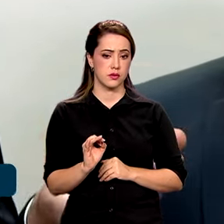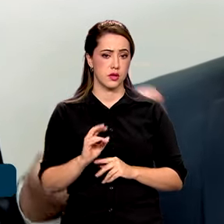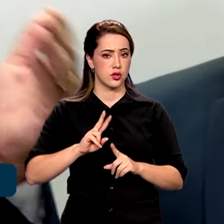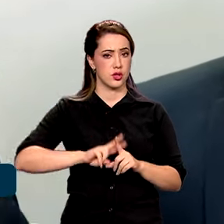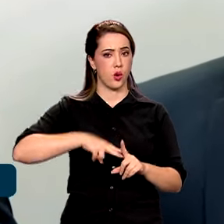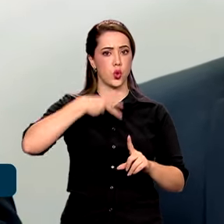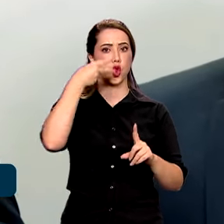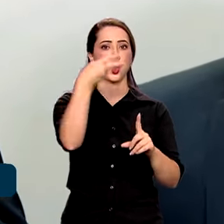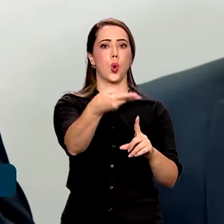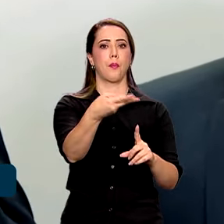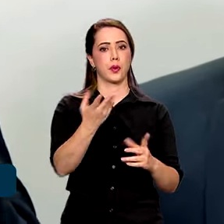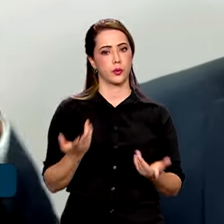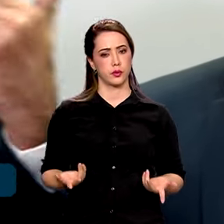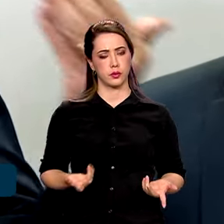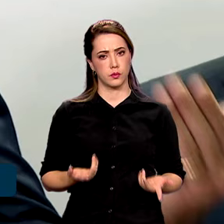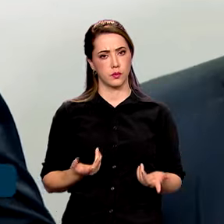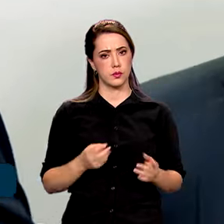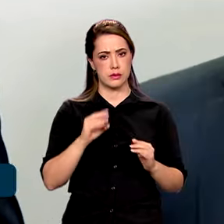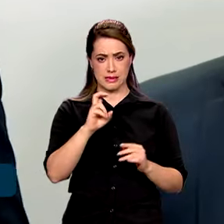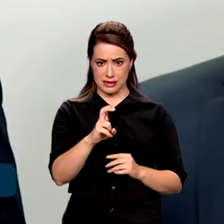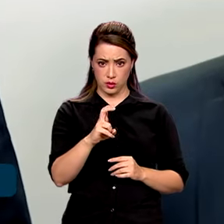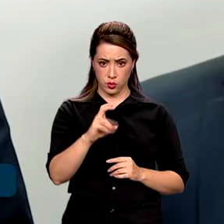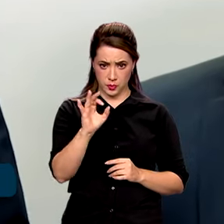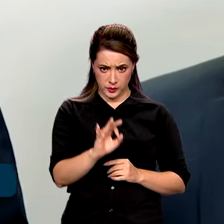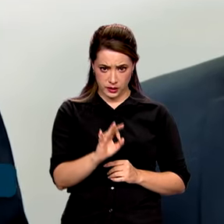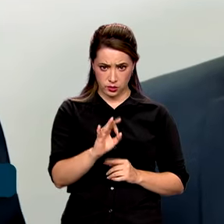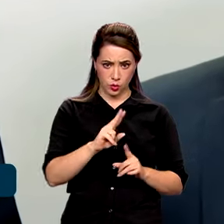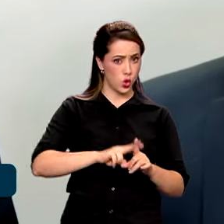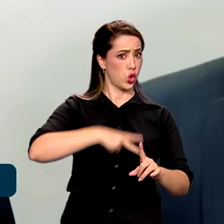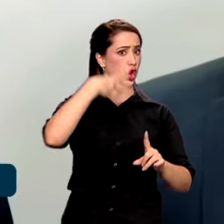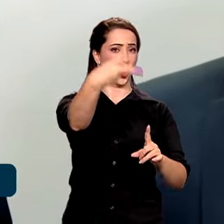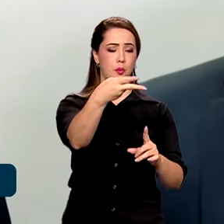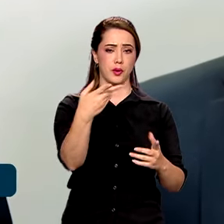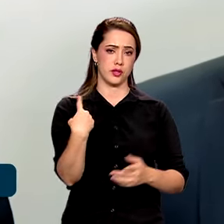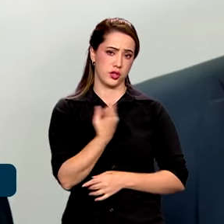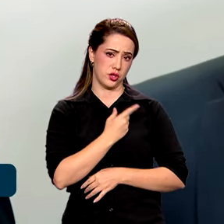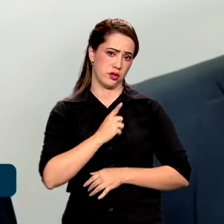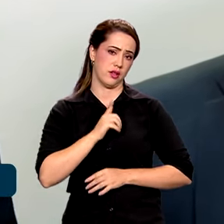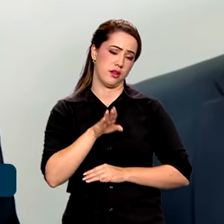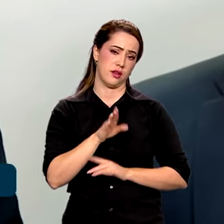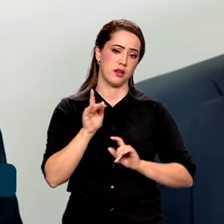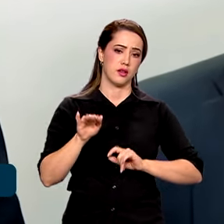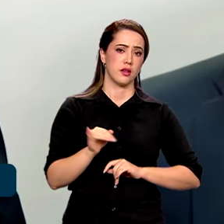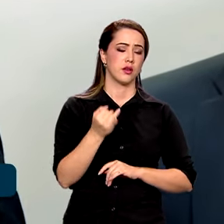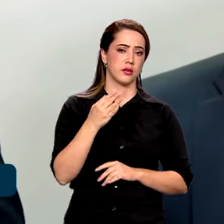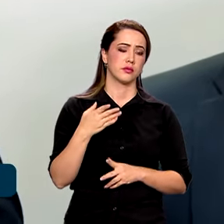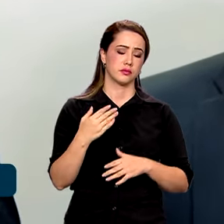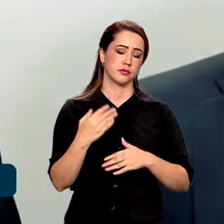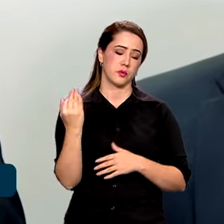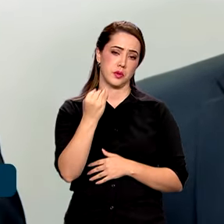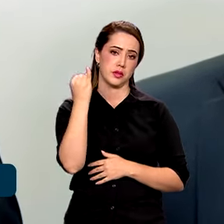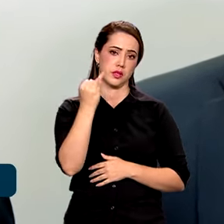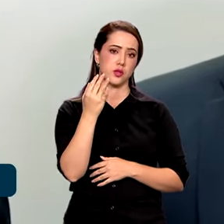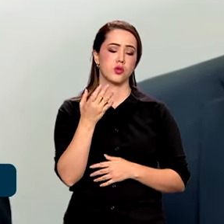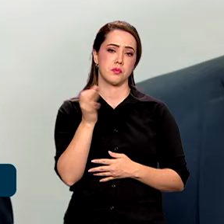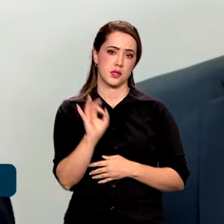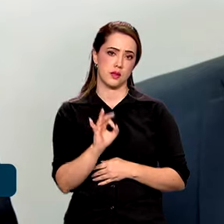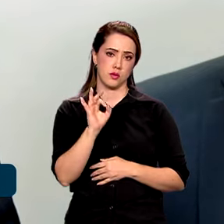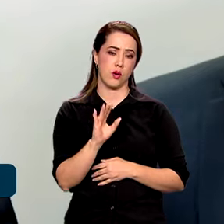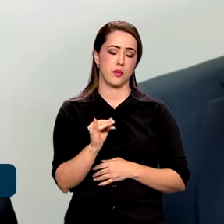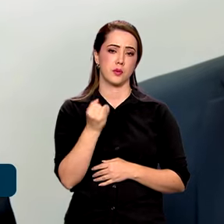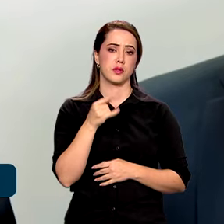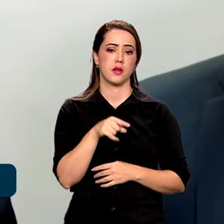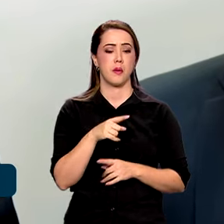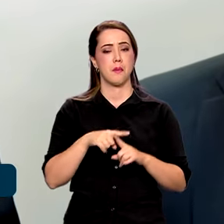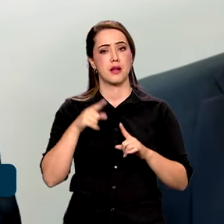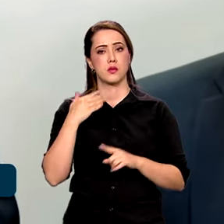dobro do juros neutro. Então, tem um espaço generoso aí para aproveitar. Mas quem vai definir é